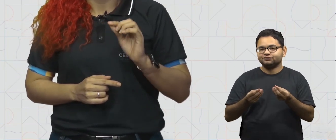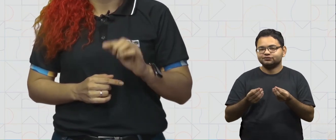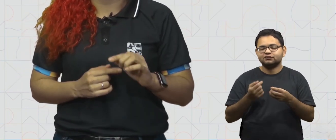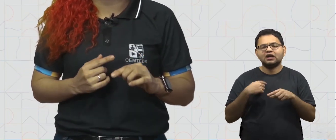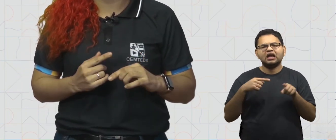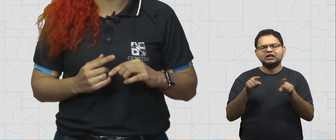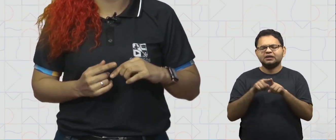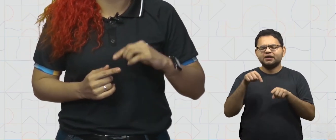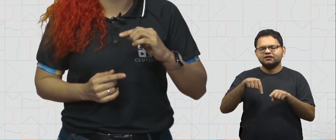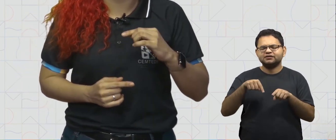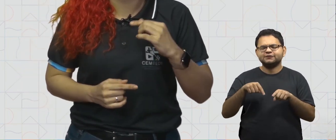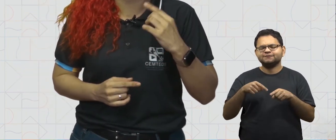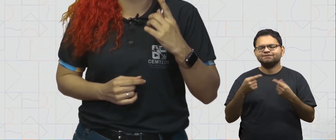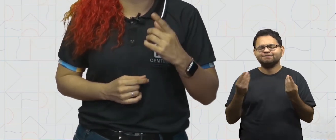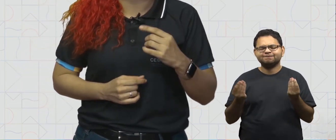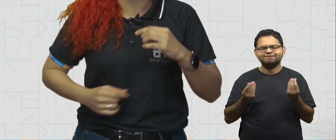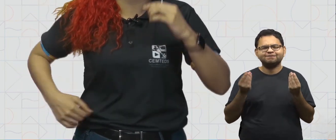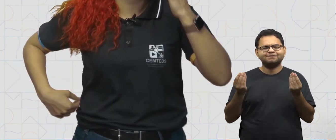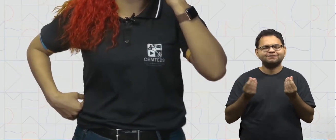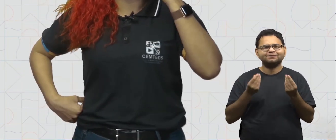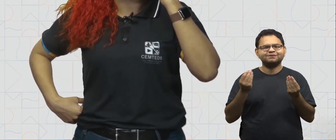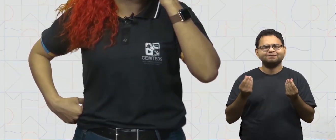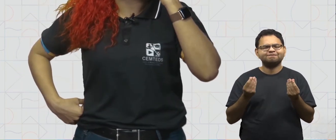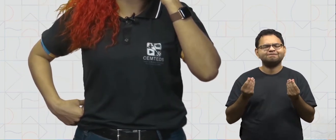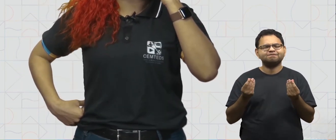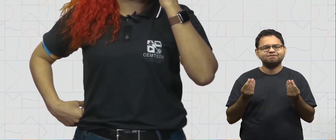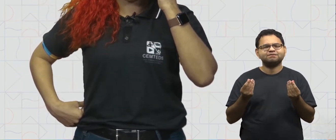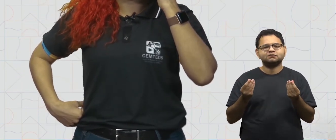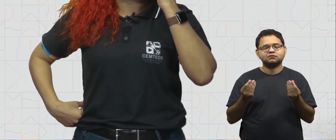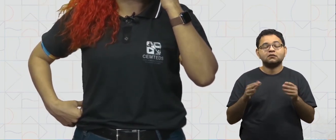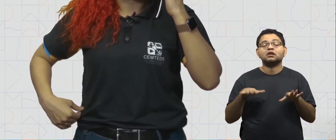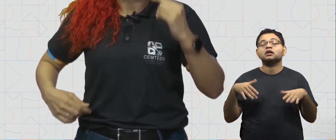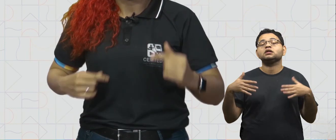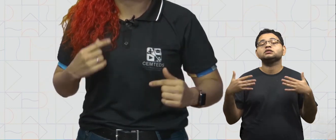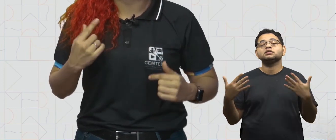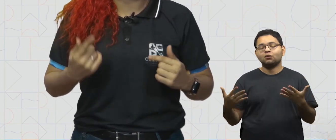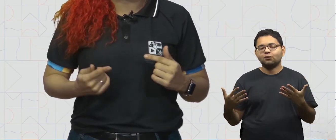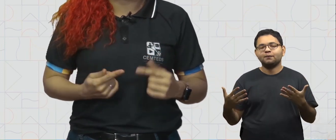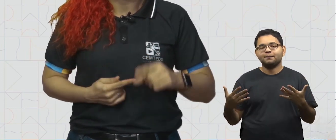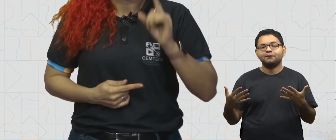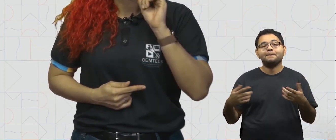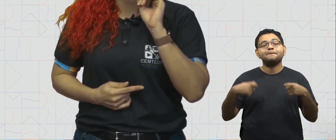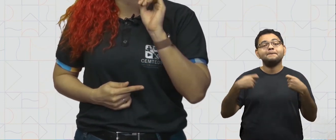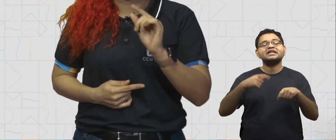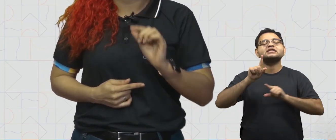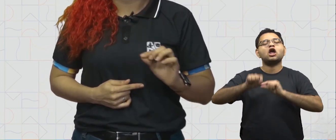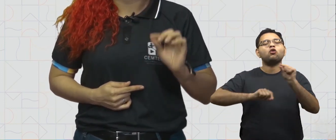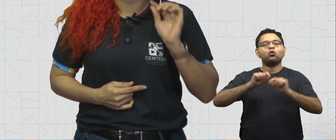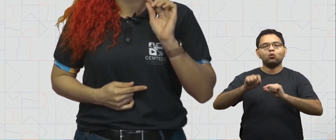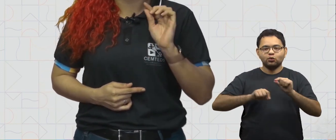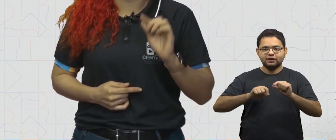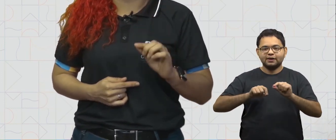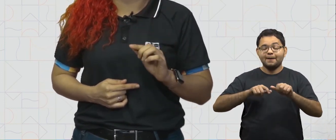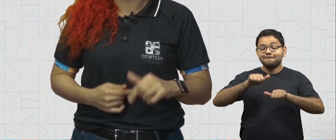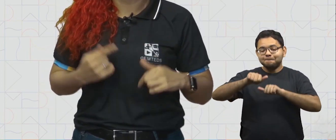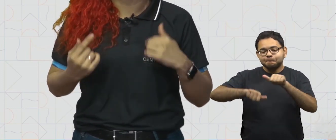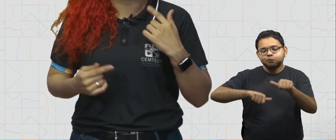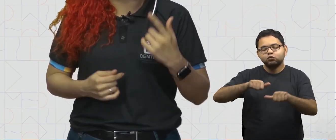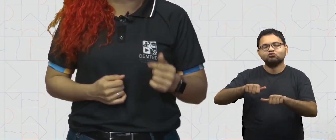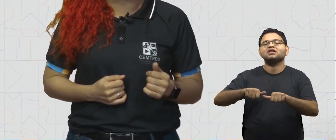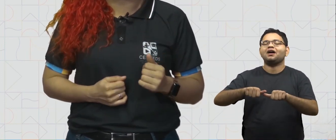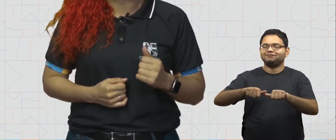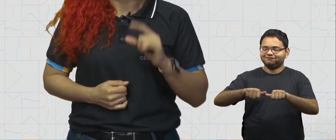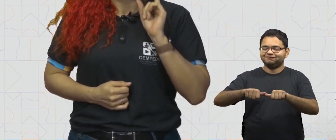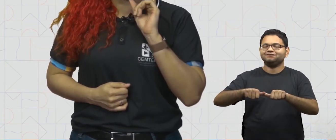planta, vemos que ela não está como a gente queria que ela estivesse. Então, é certo que precisamos